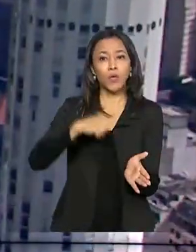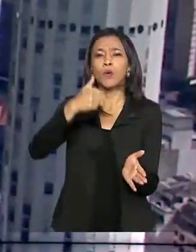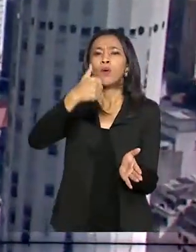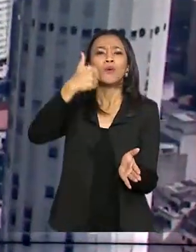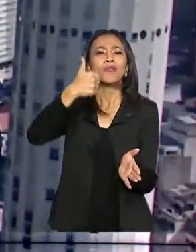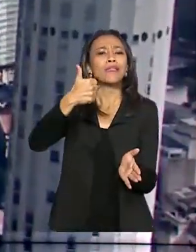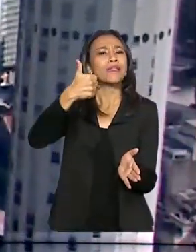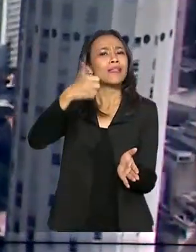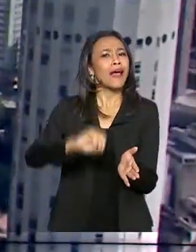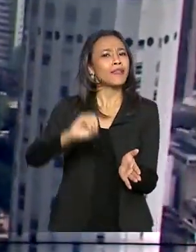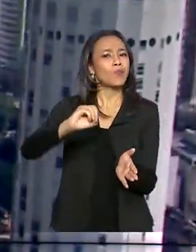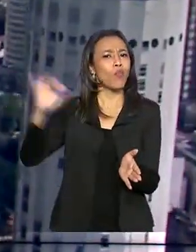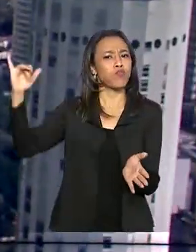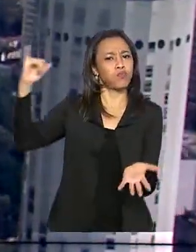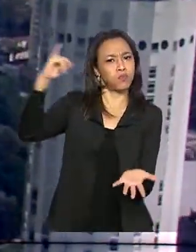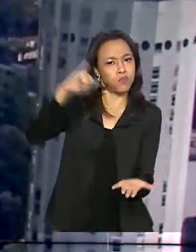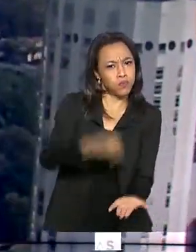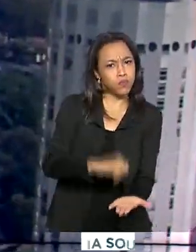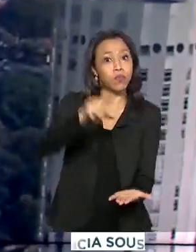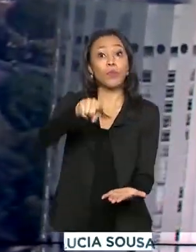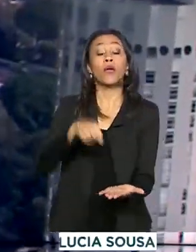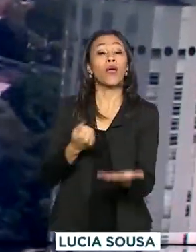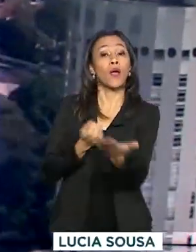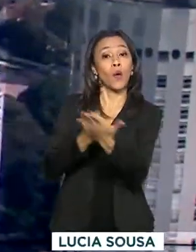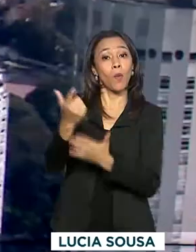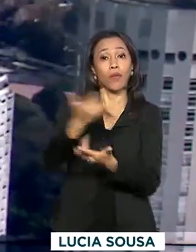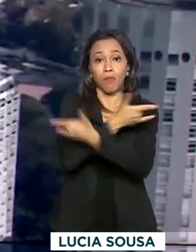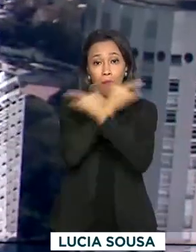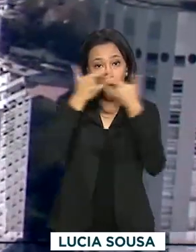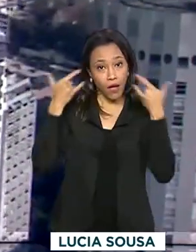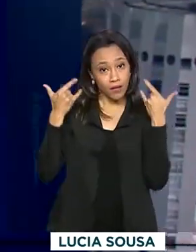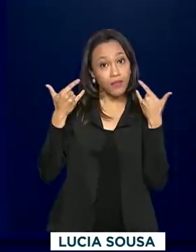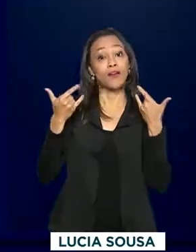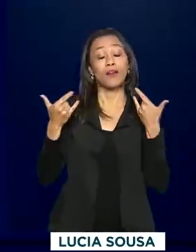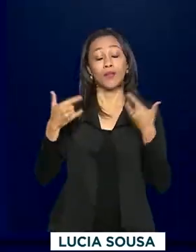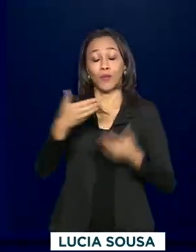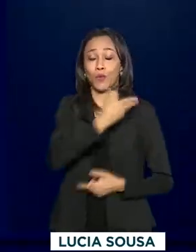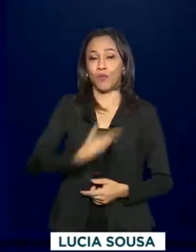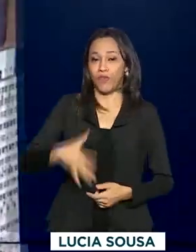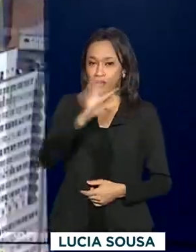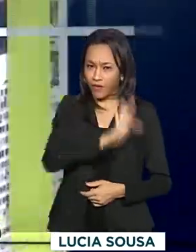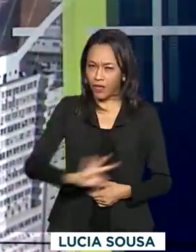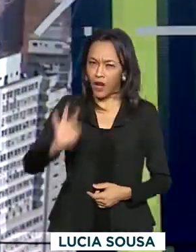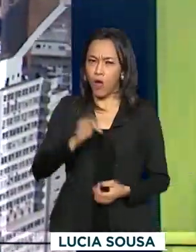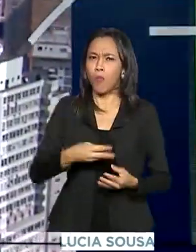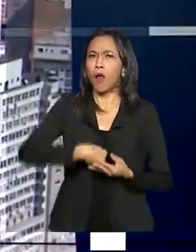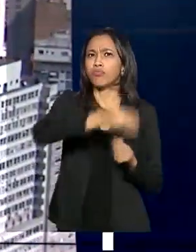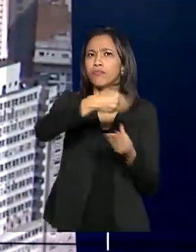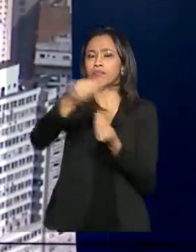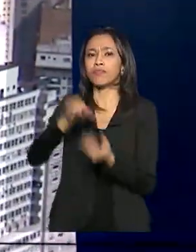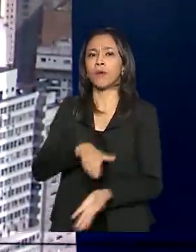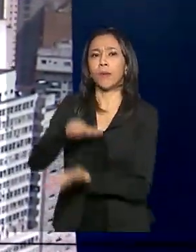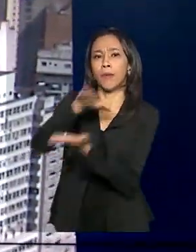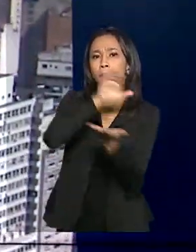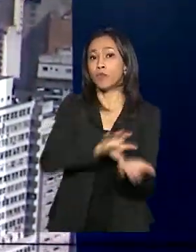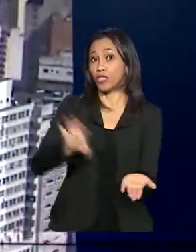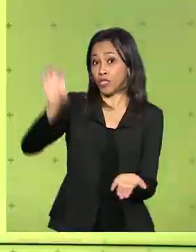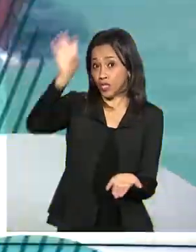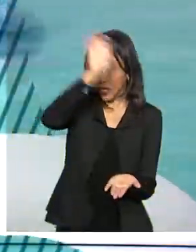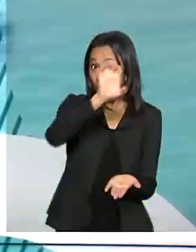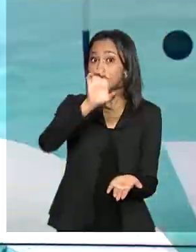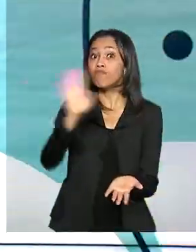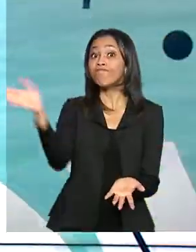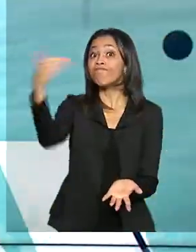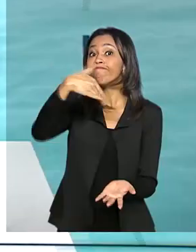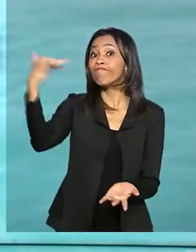Infraestrutura, com máscaras compradas pelo governo federal e destinadas aos estados para enfrentamento à Covid-19. O voo